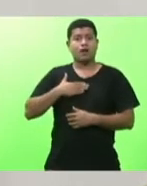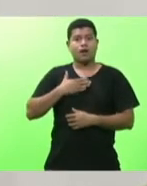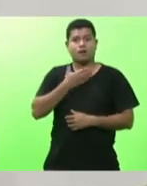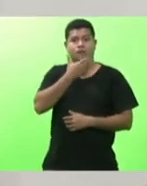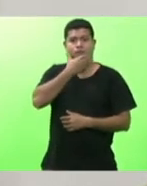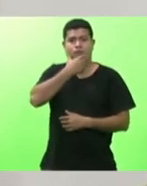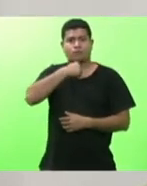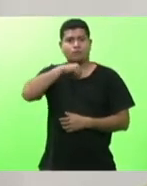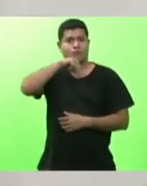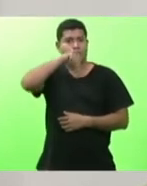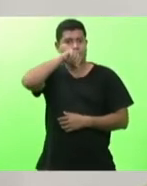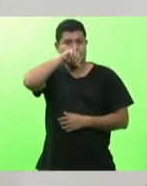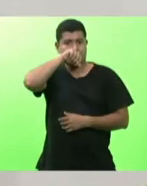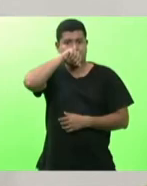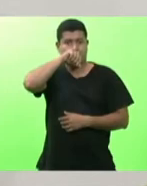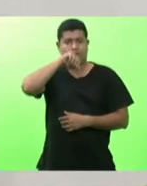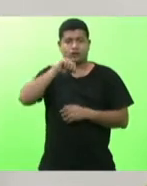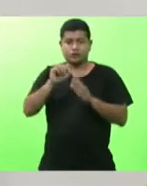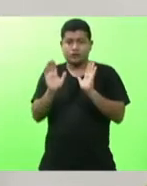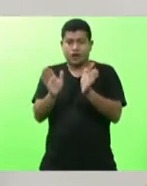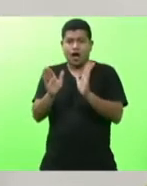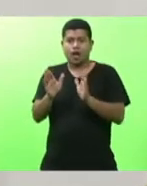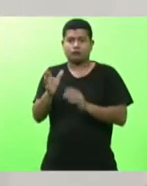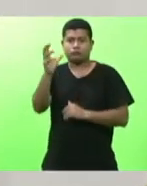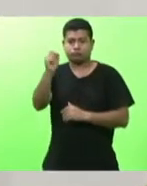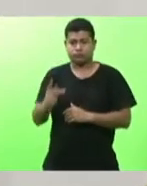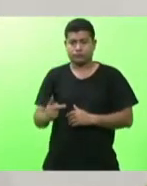meu pai morreu, funcionário do BESC,